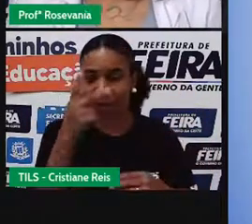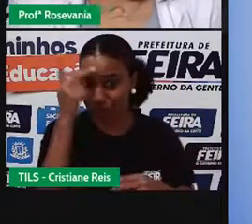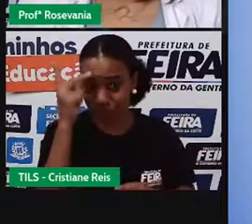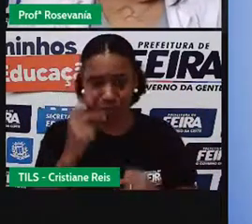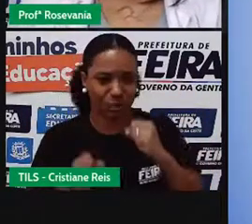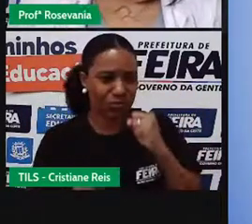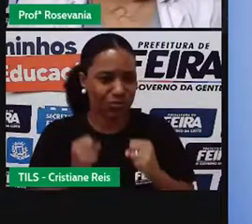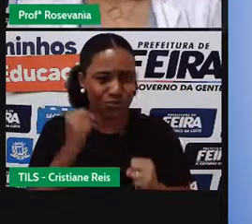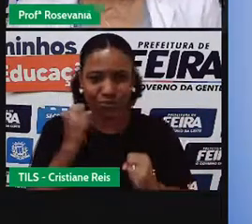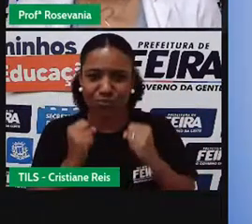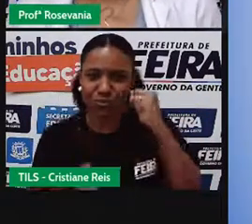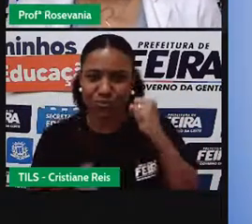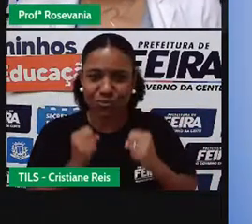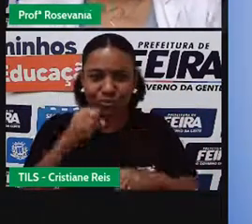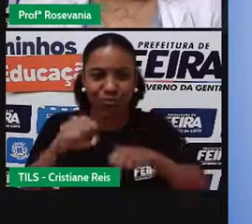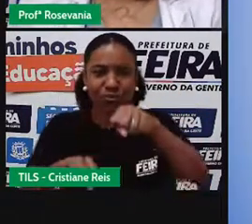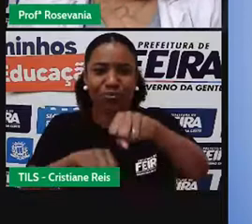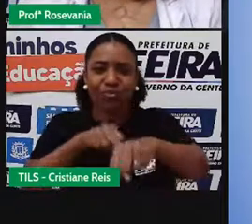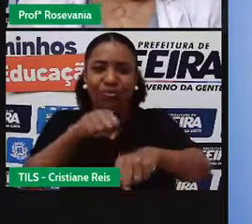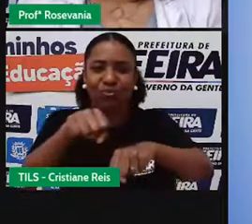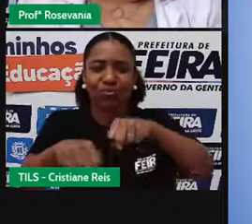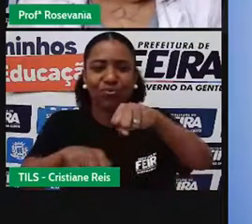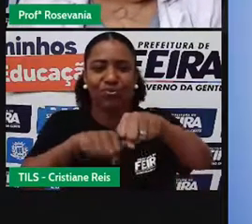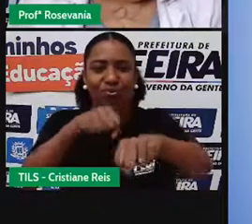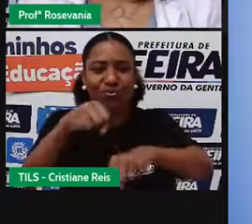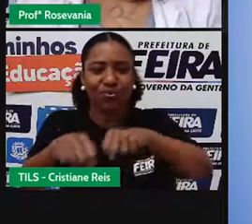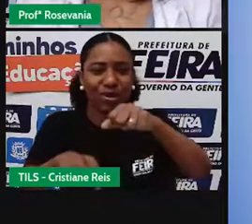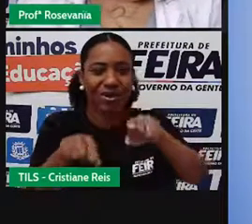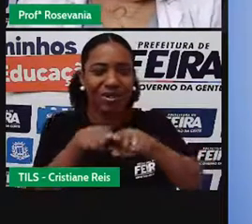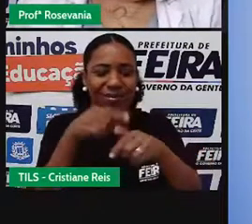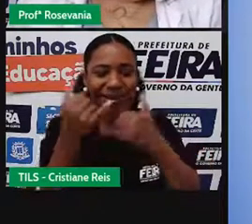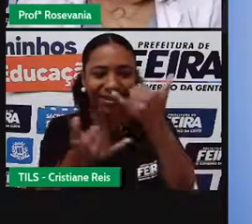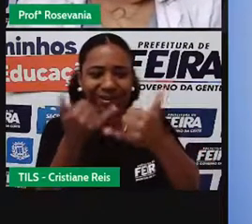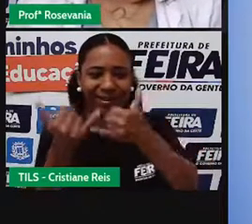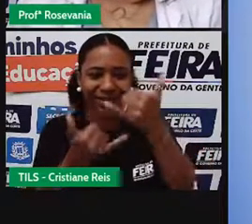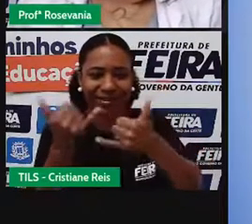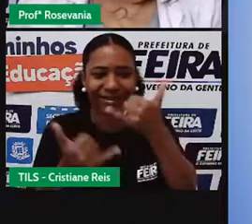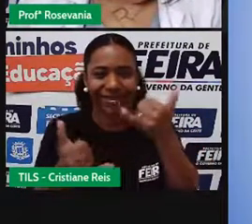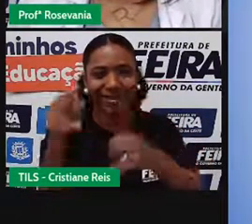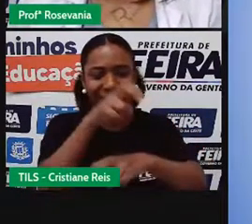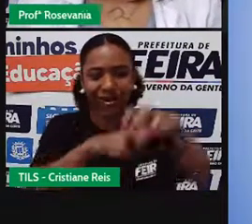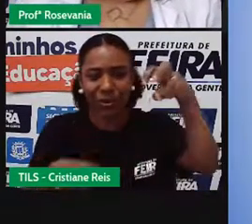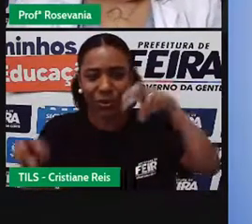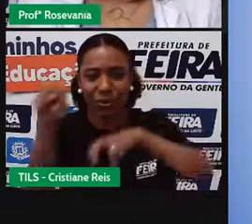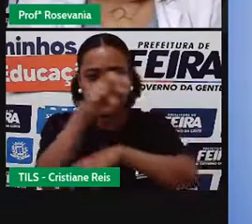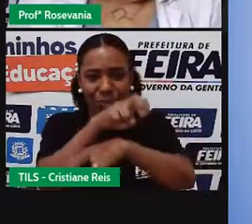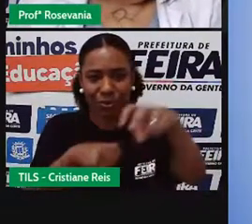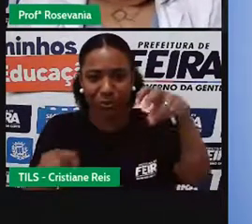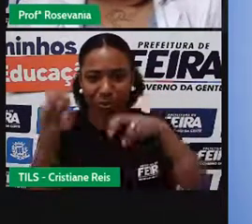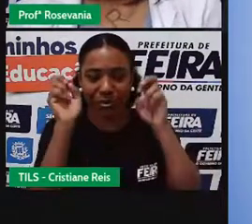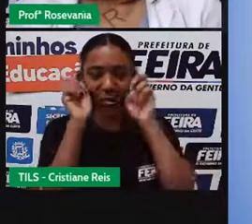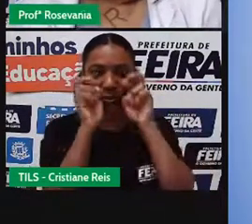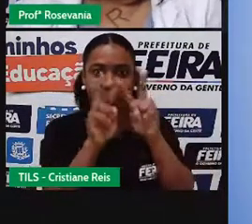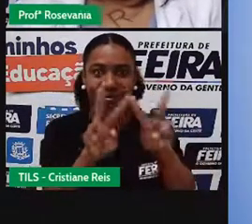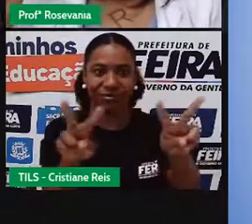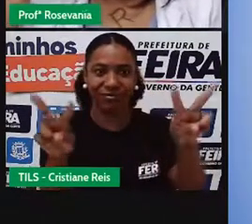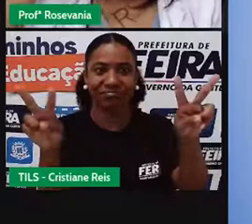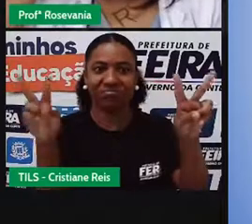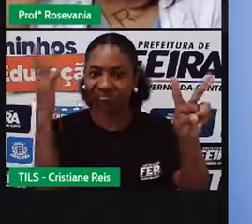poder fazer atividades físicas, um parquinho, ficou bem legal, e a vista está bem bonita, né, dessa